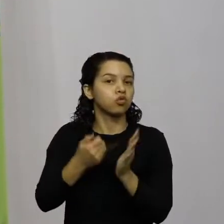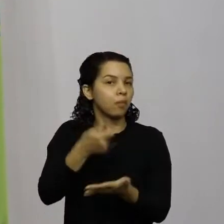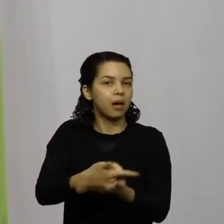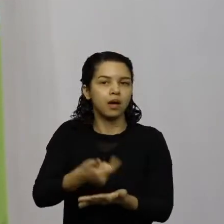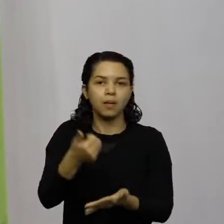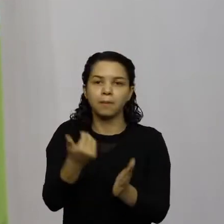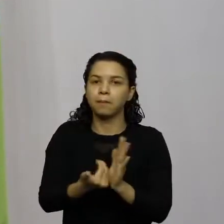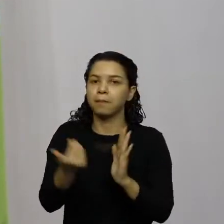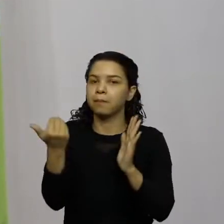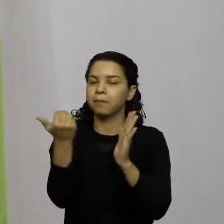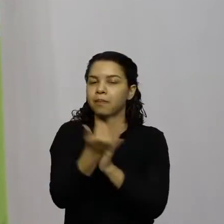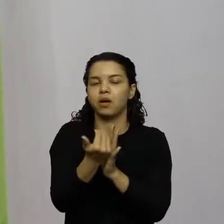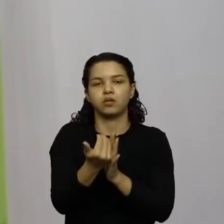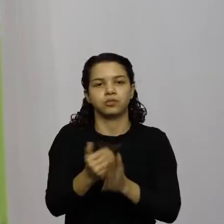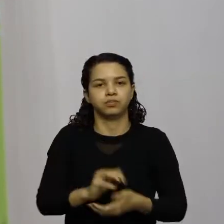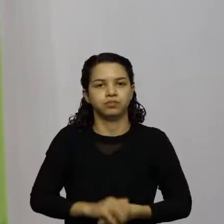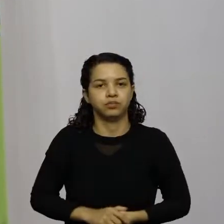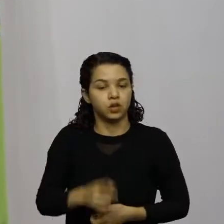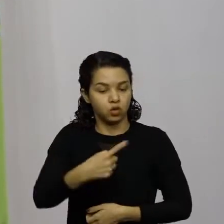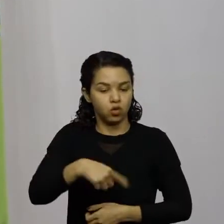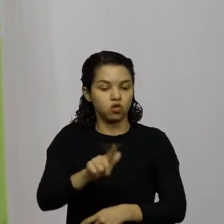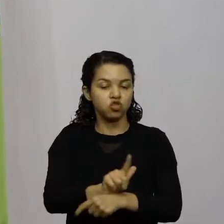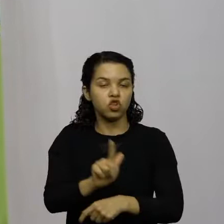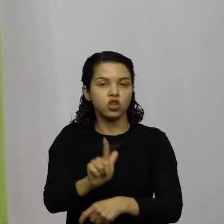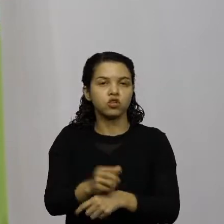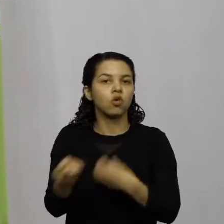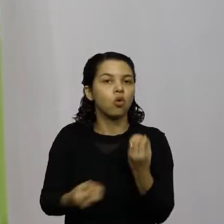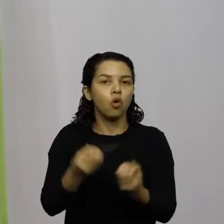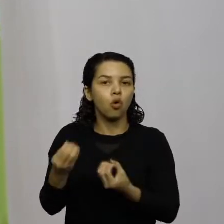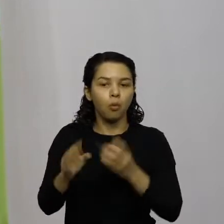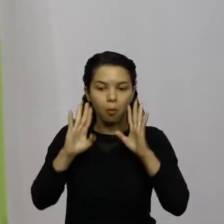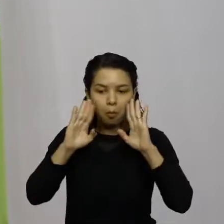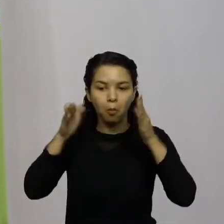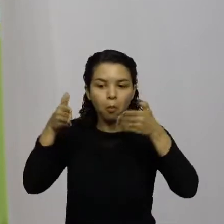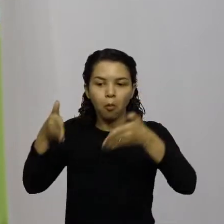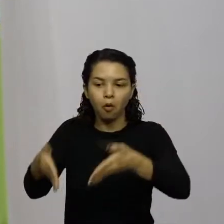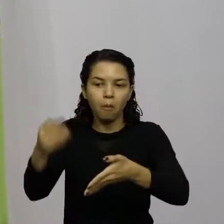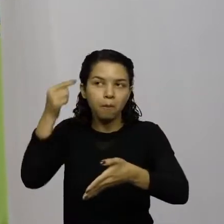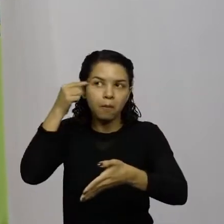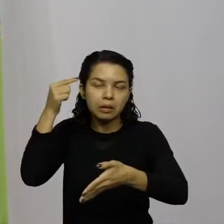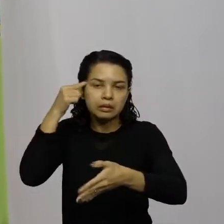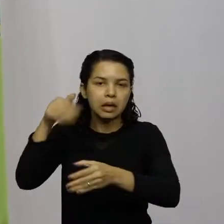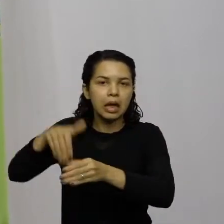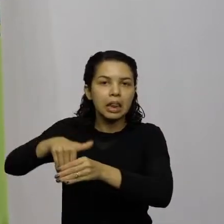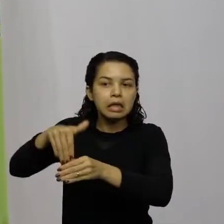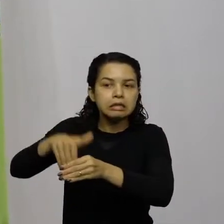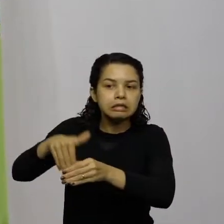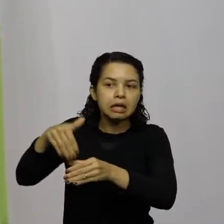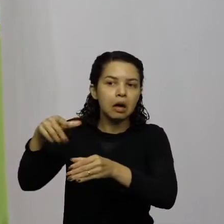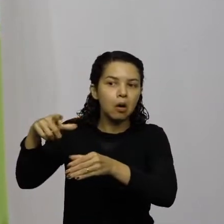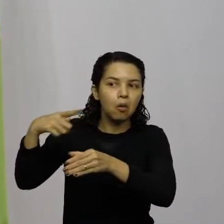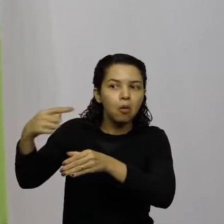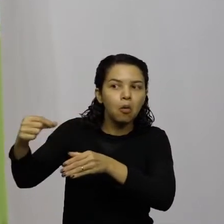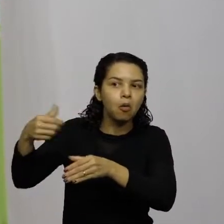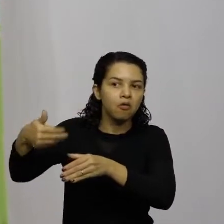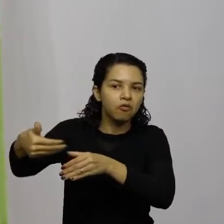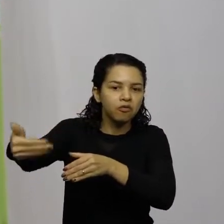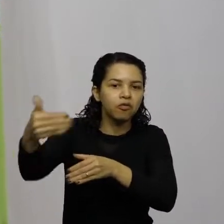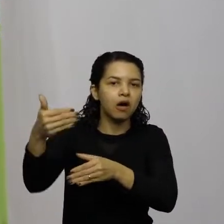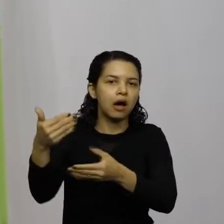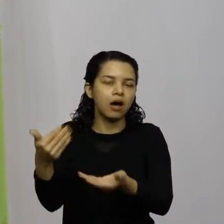a gestão assim, focado para a eleição próxima, para os dias que estão vindo, para a narrativa,